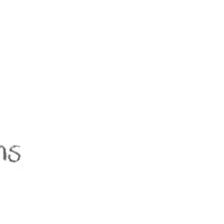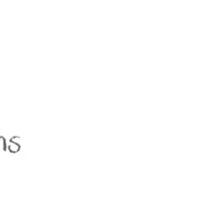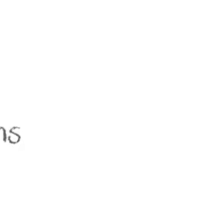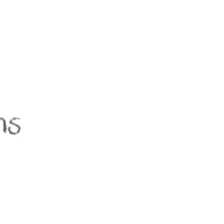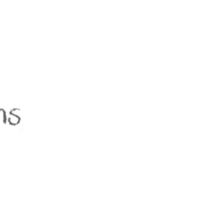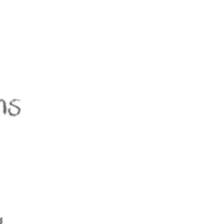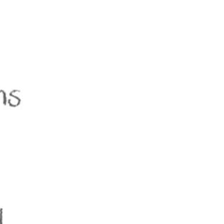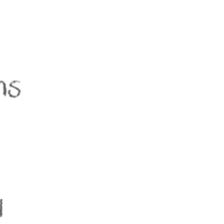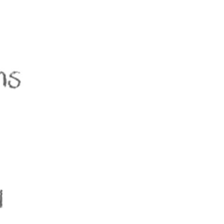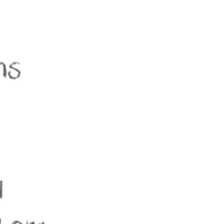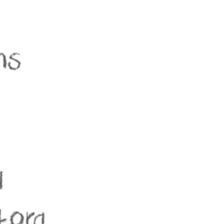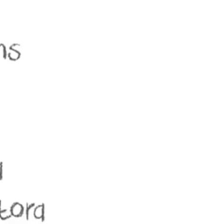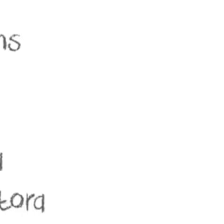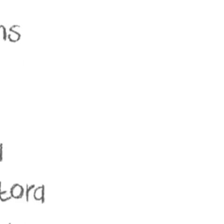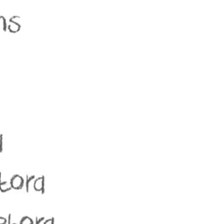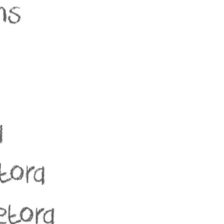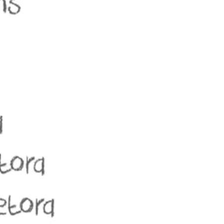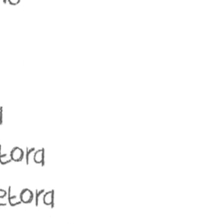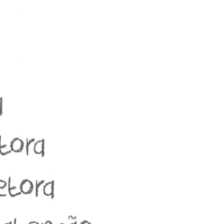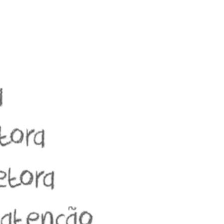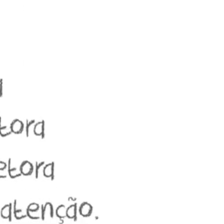E um dia eu vou chegar lá.